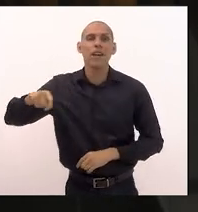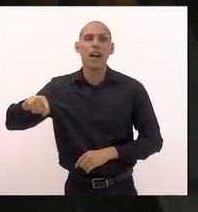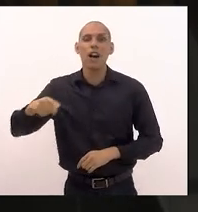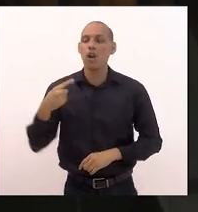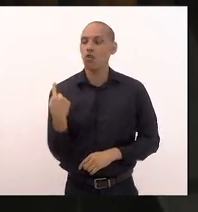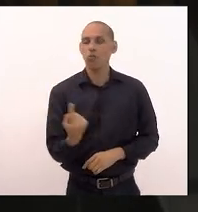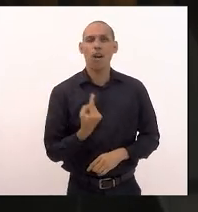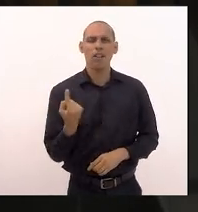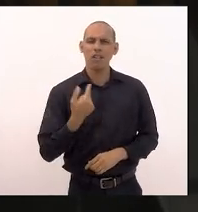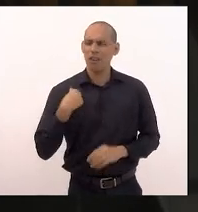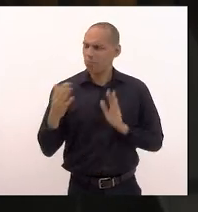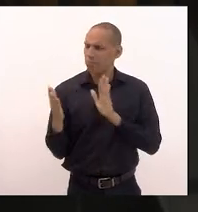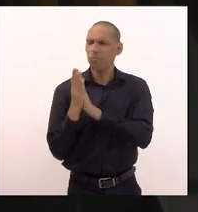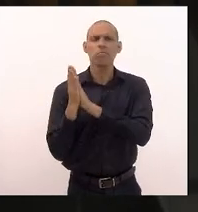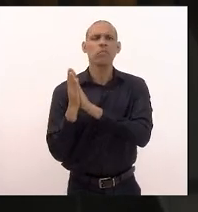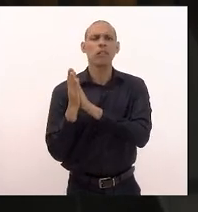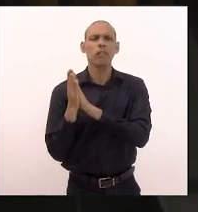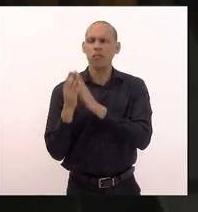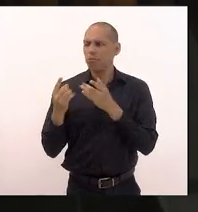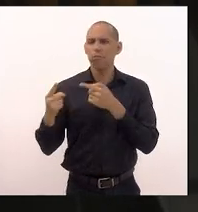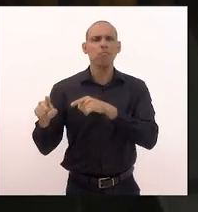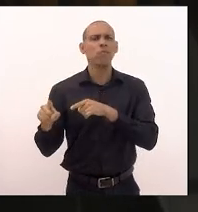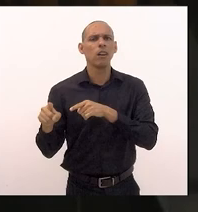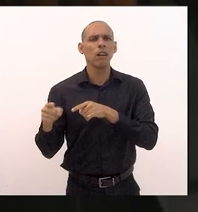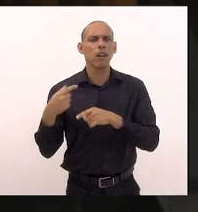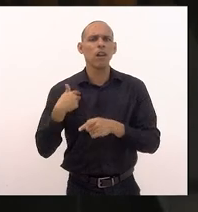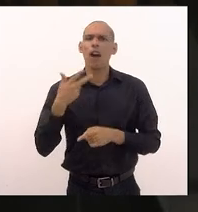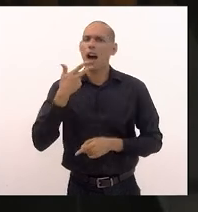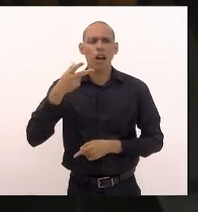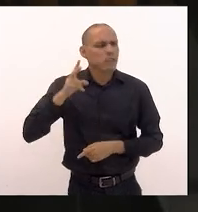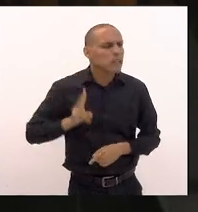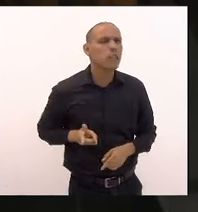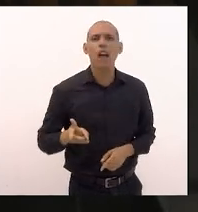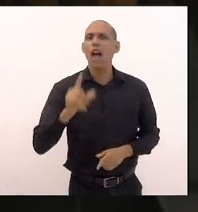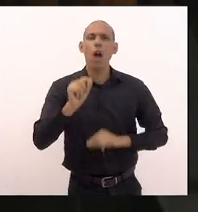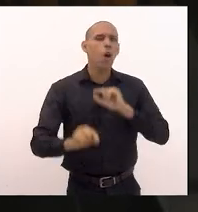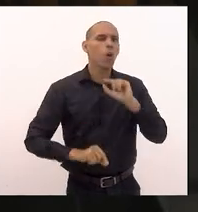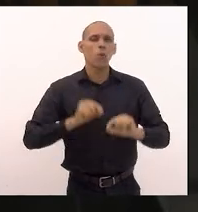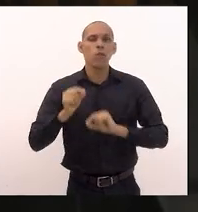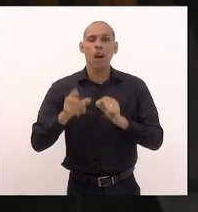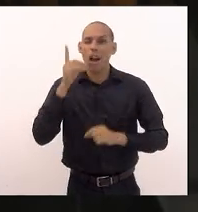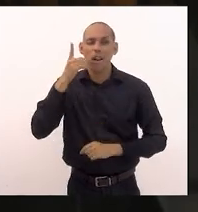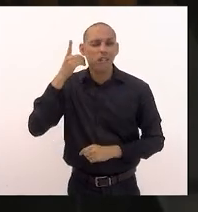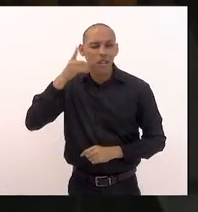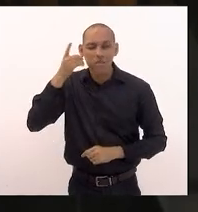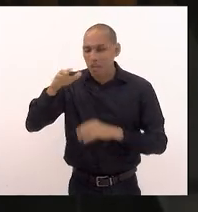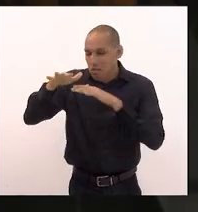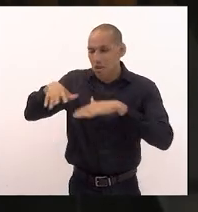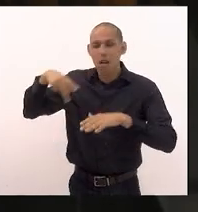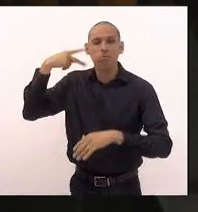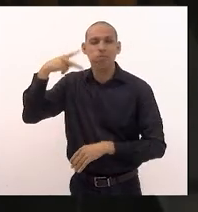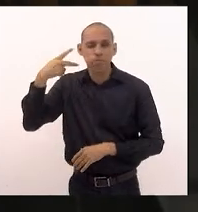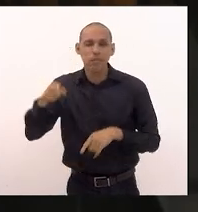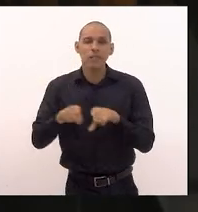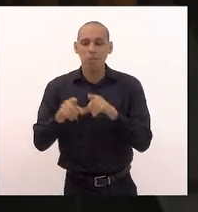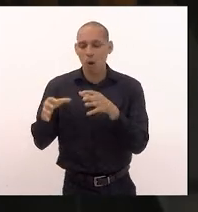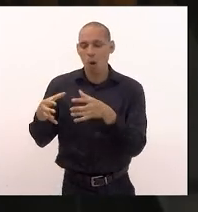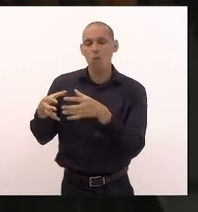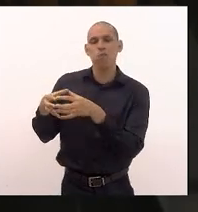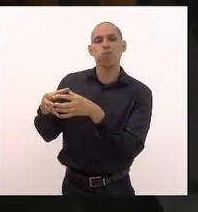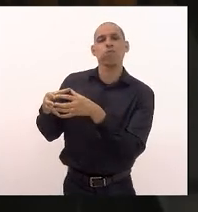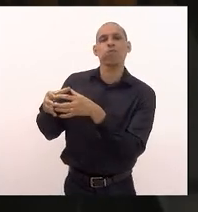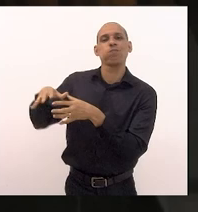eu confrontei e fiz menção como sempre a esses mesmos deputados vereadoras desse mesmo grupo político